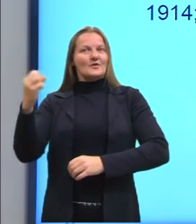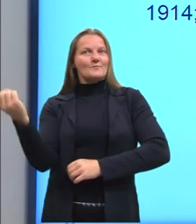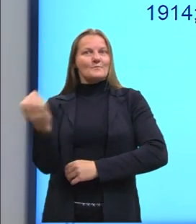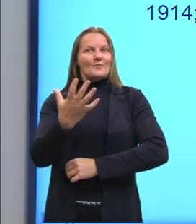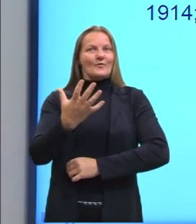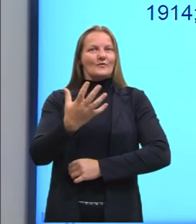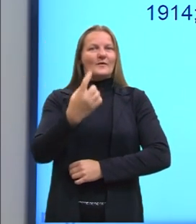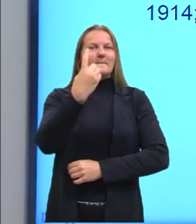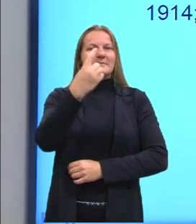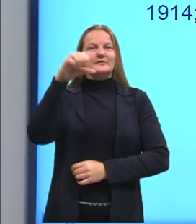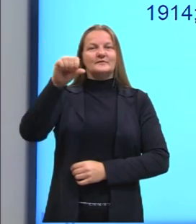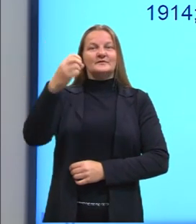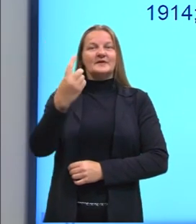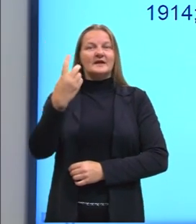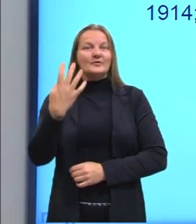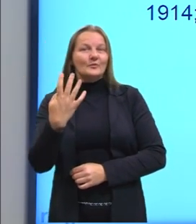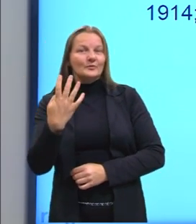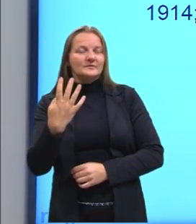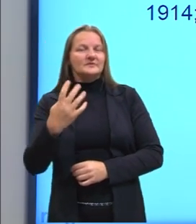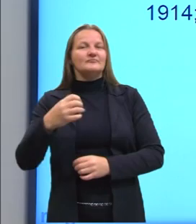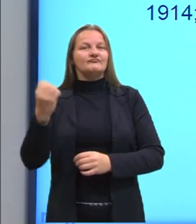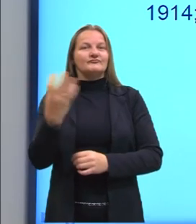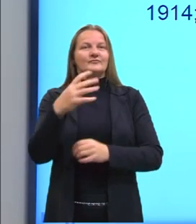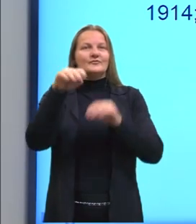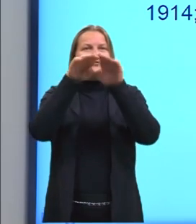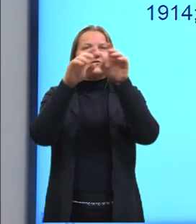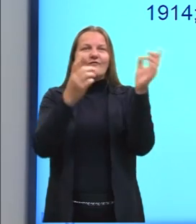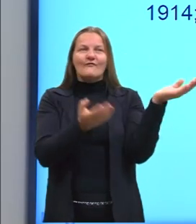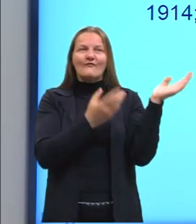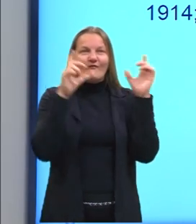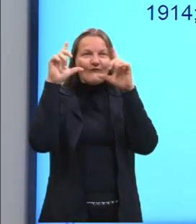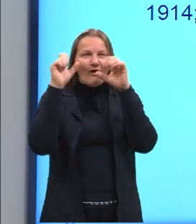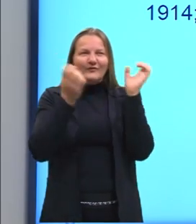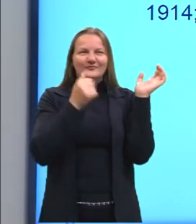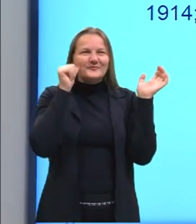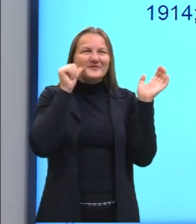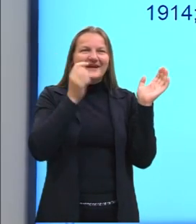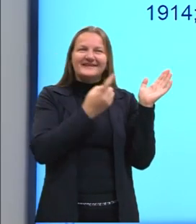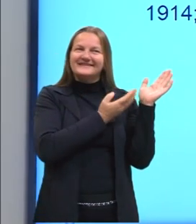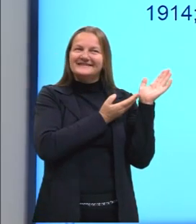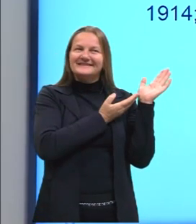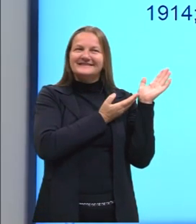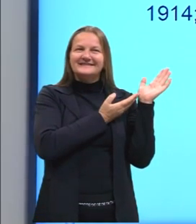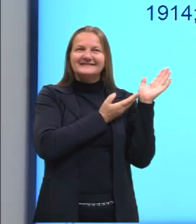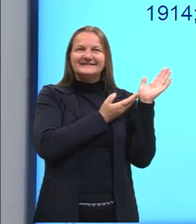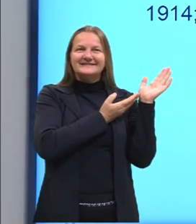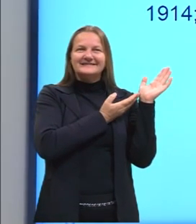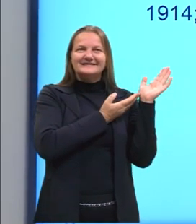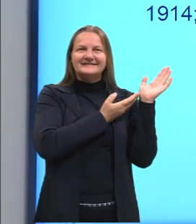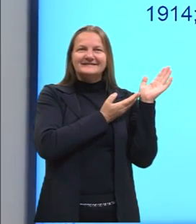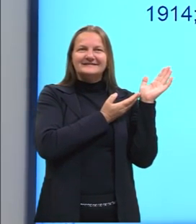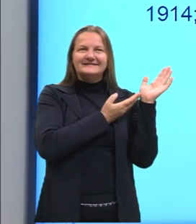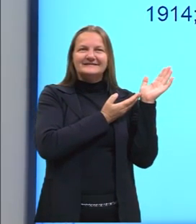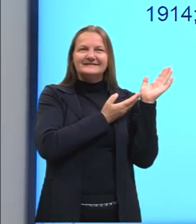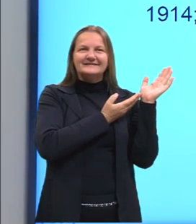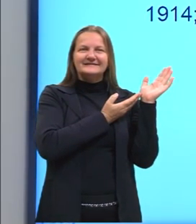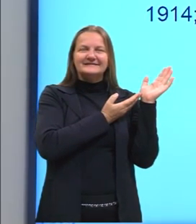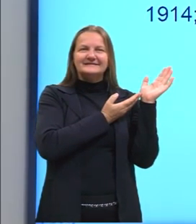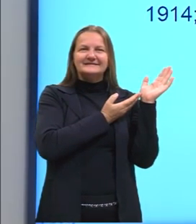1914. Aqui a gente tem uma foto dela. Uma das poucas mulheres que a gente está vendo